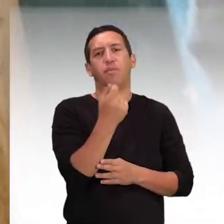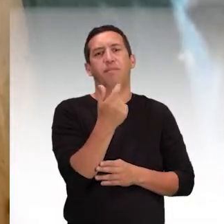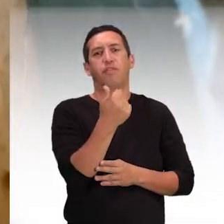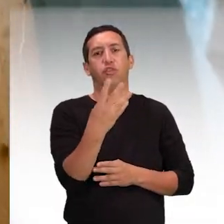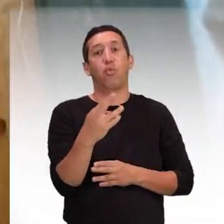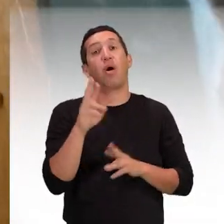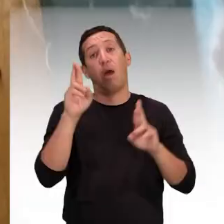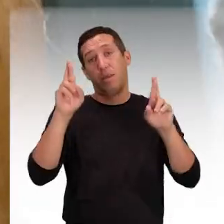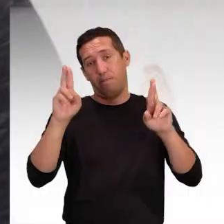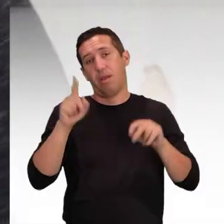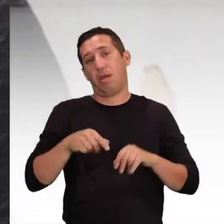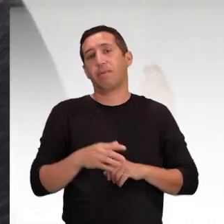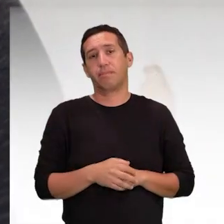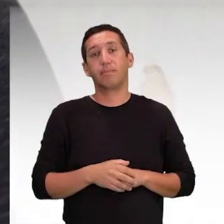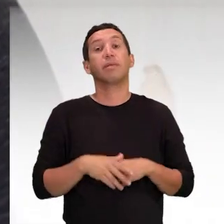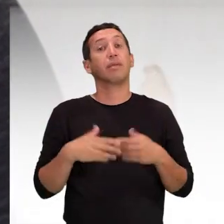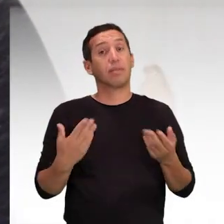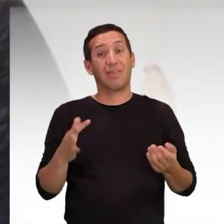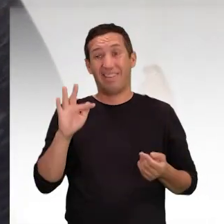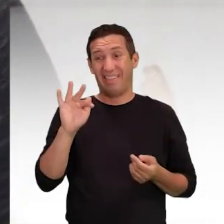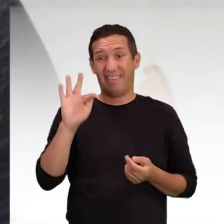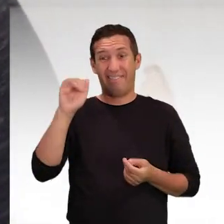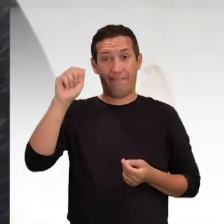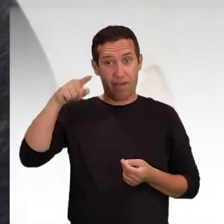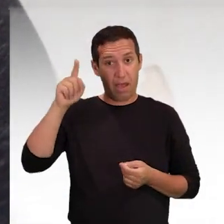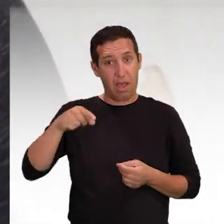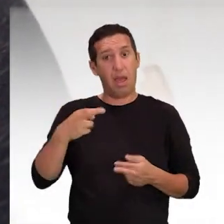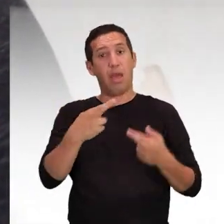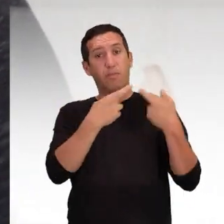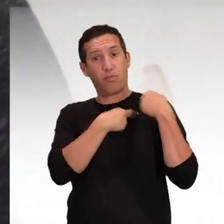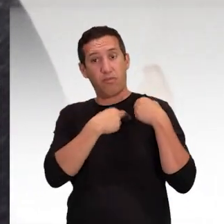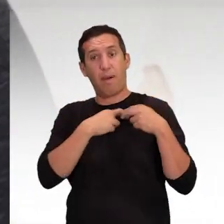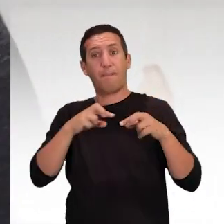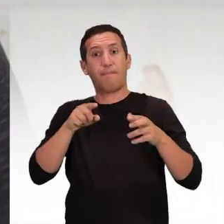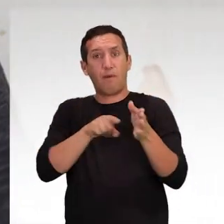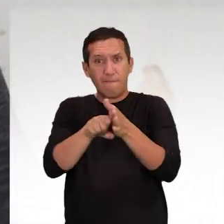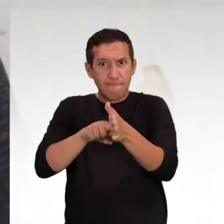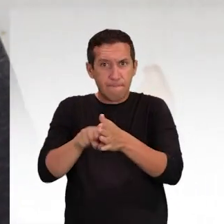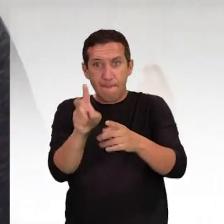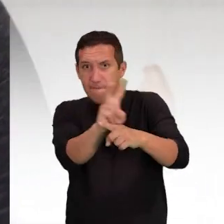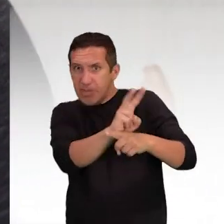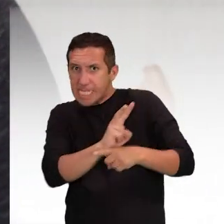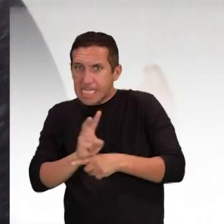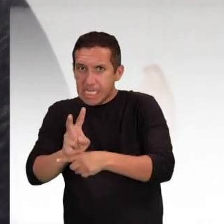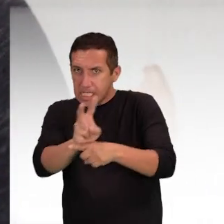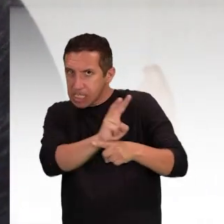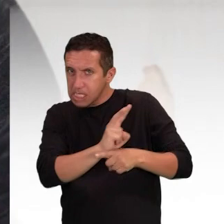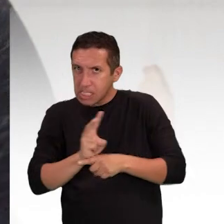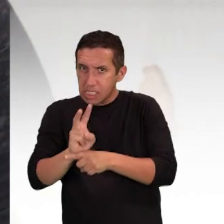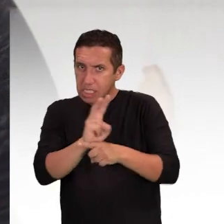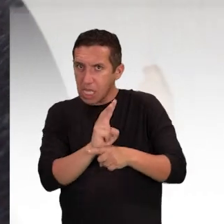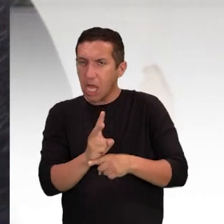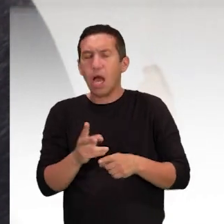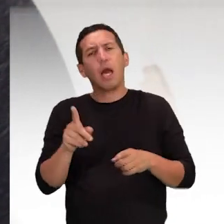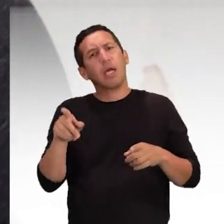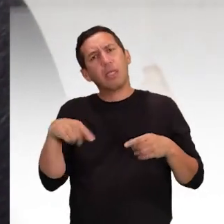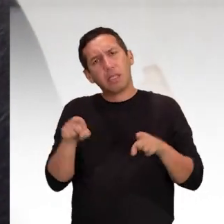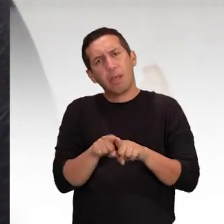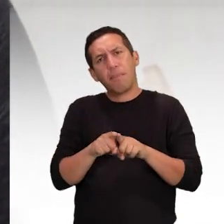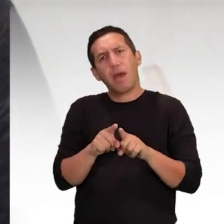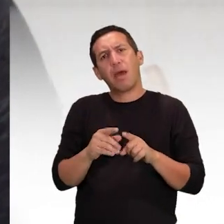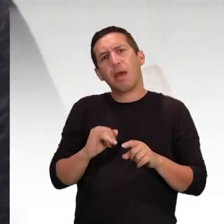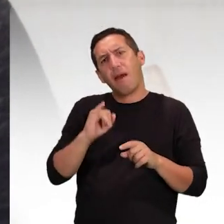2024. O IFAM trabalha como nisso? O IFAM trabalha fiscalizando, sendo um braço de fiscalização e informando de todas